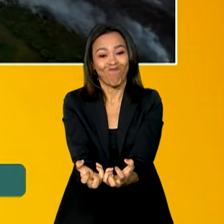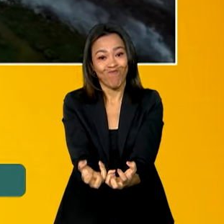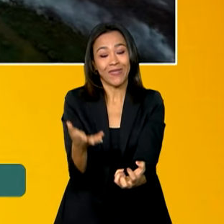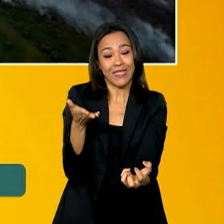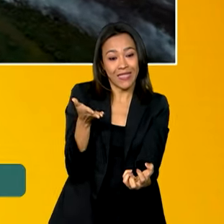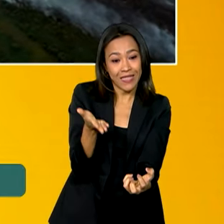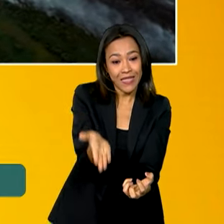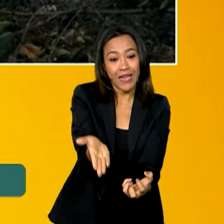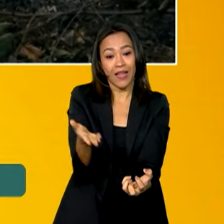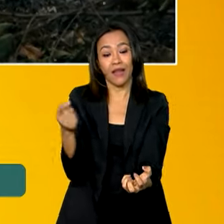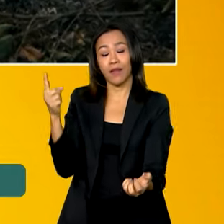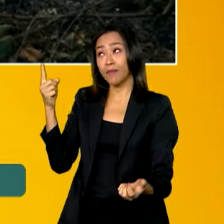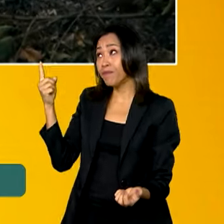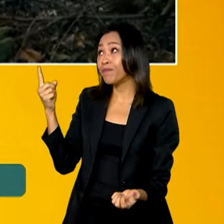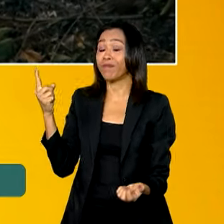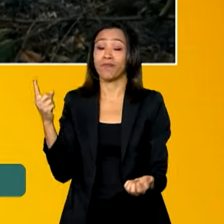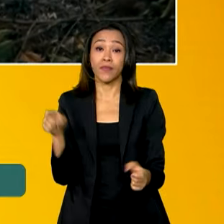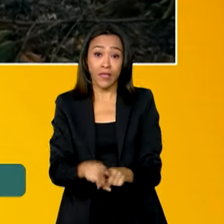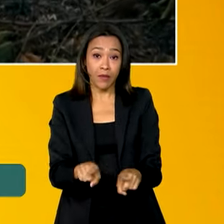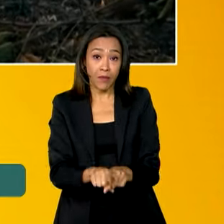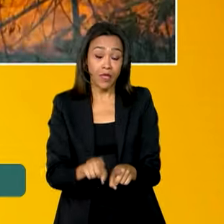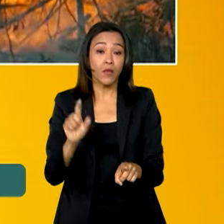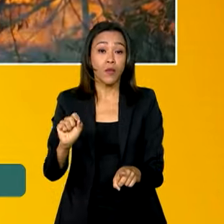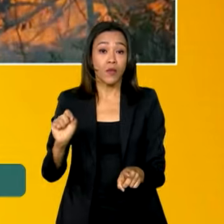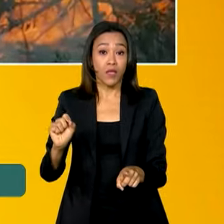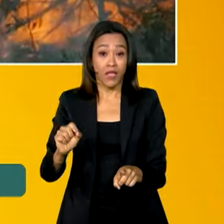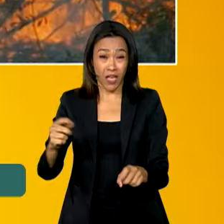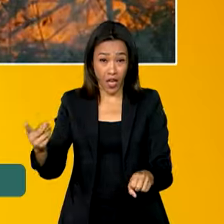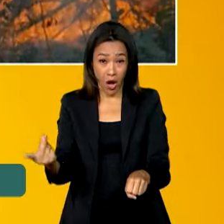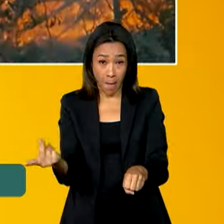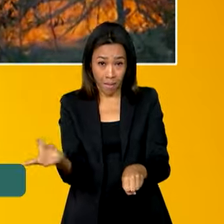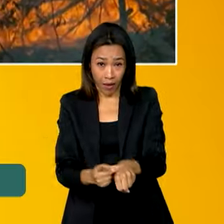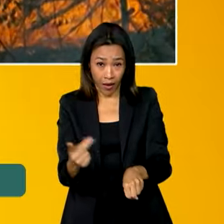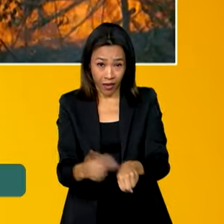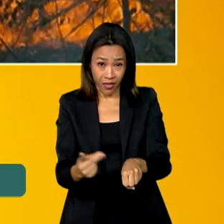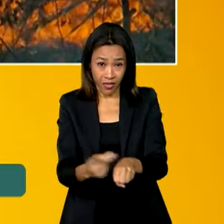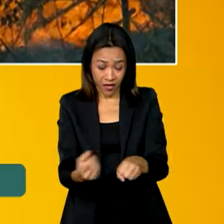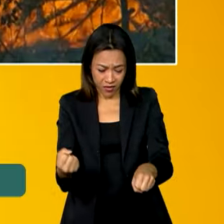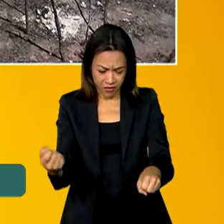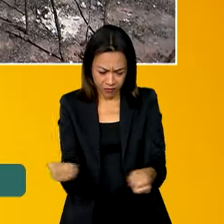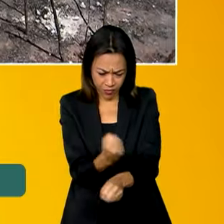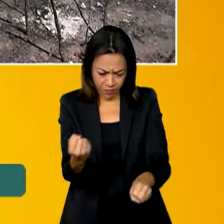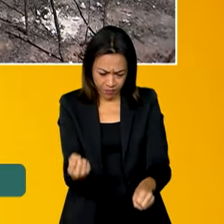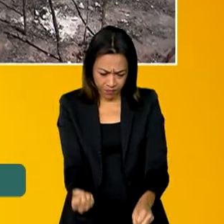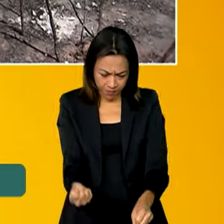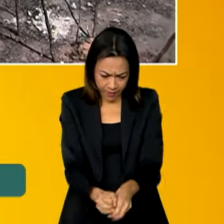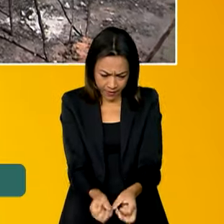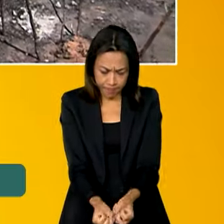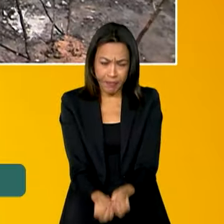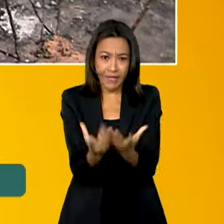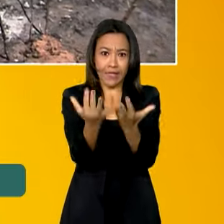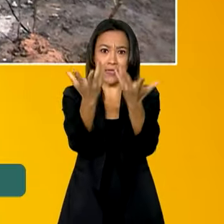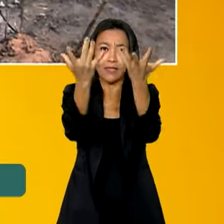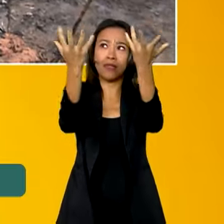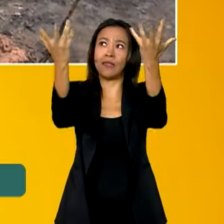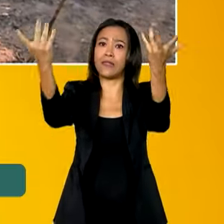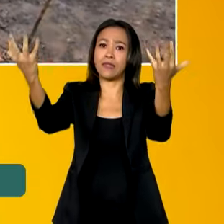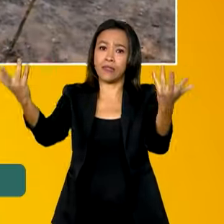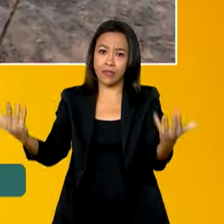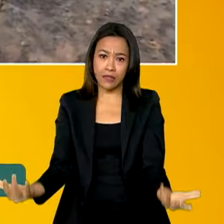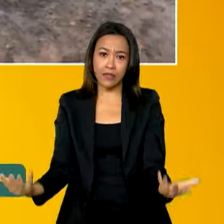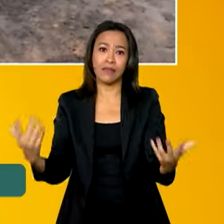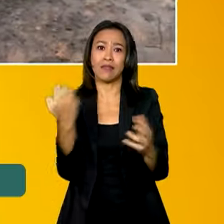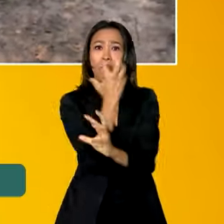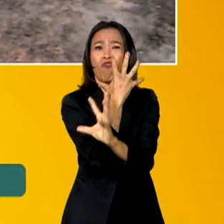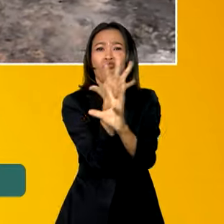combustão espontânea, até mesmo o atrito entre rochas com a mata seca, pode desencadear uma queimada. Isso